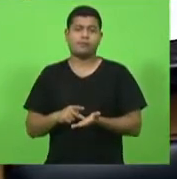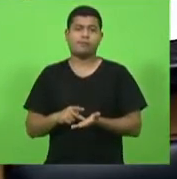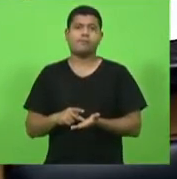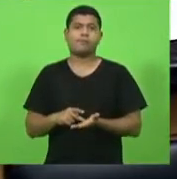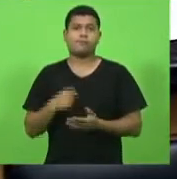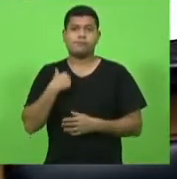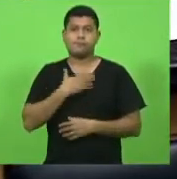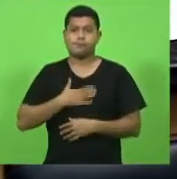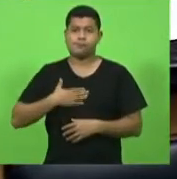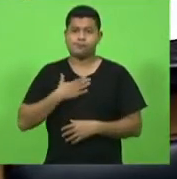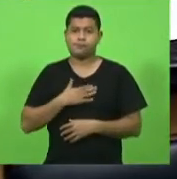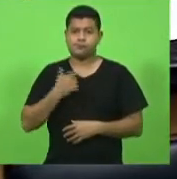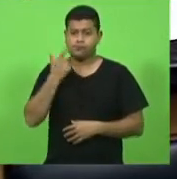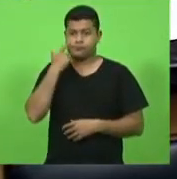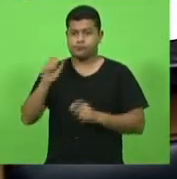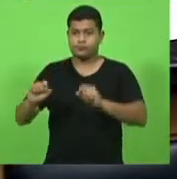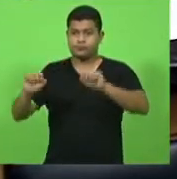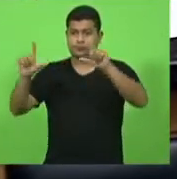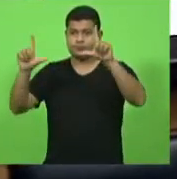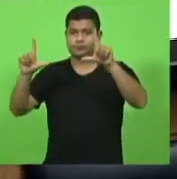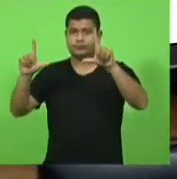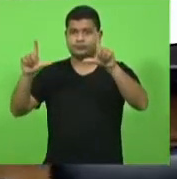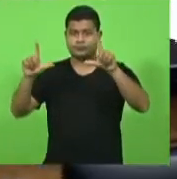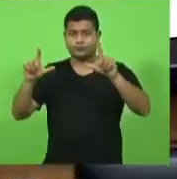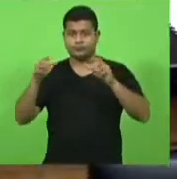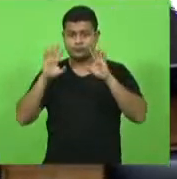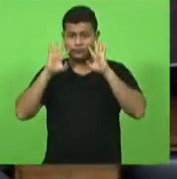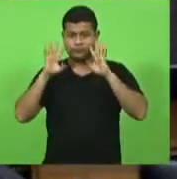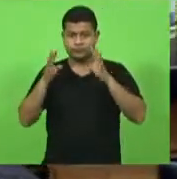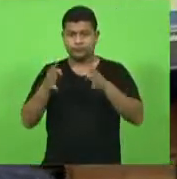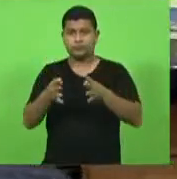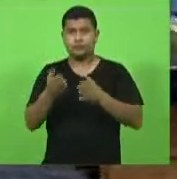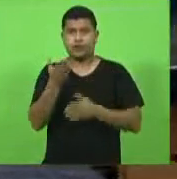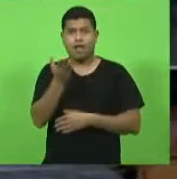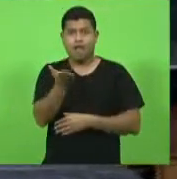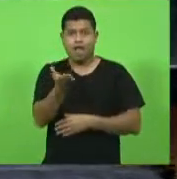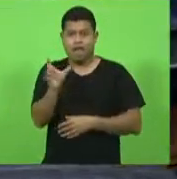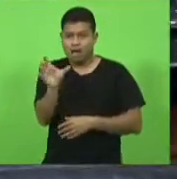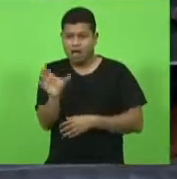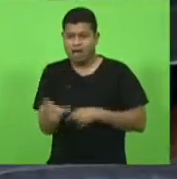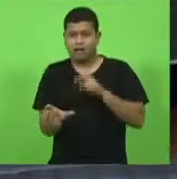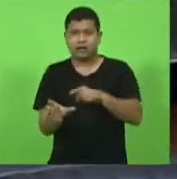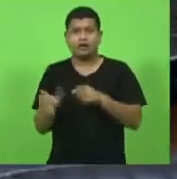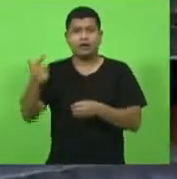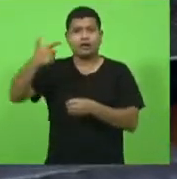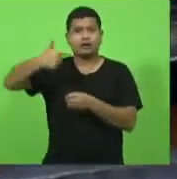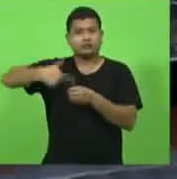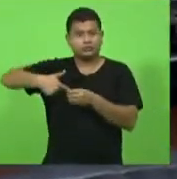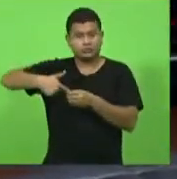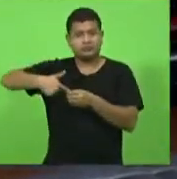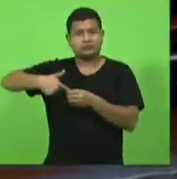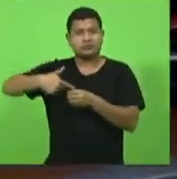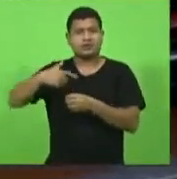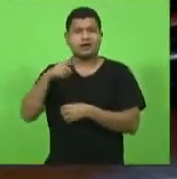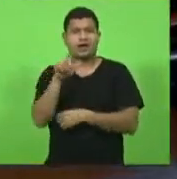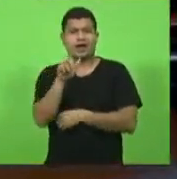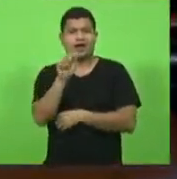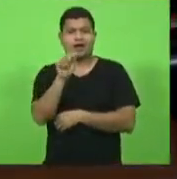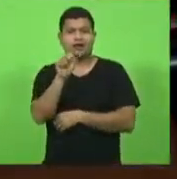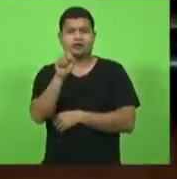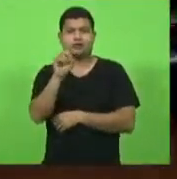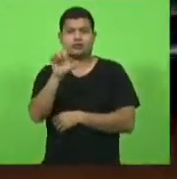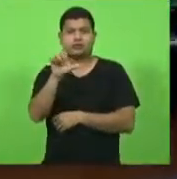possível a TV Assembleia focasse aqui esta é a nossa gasolina e ela é formada